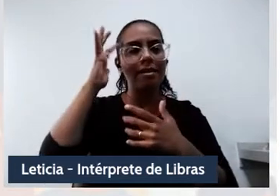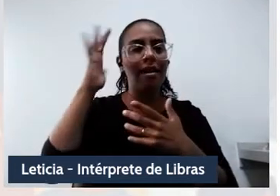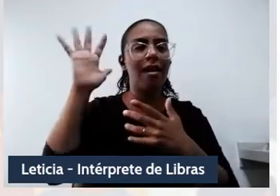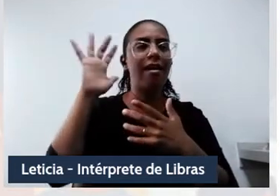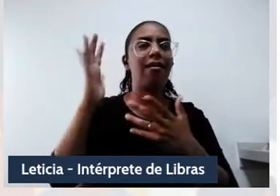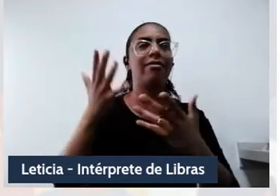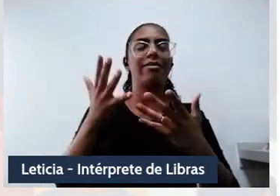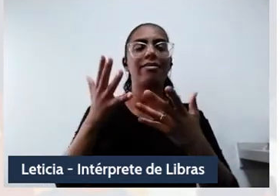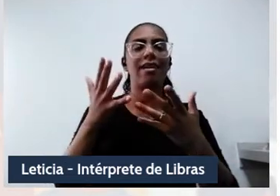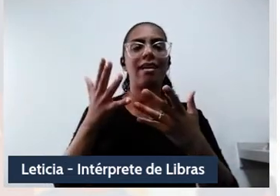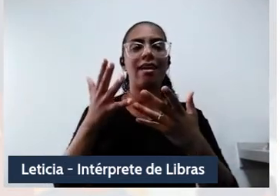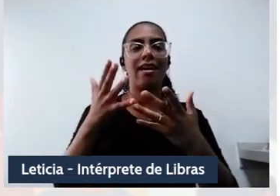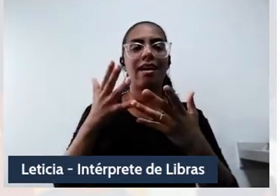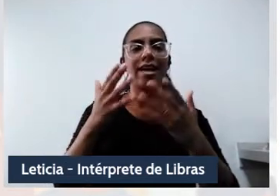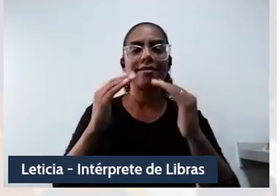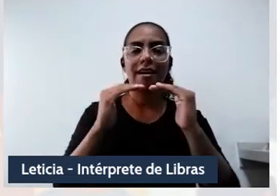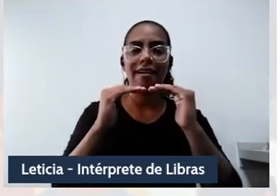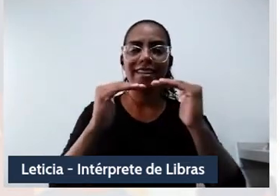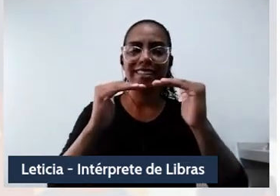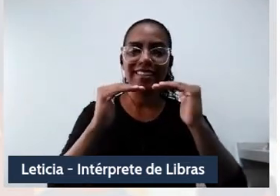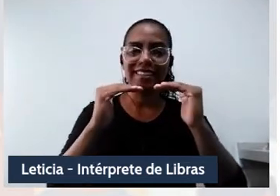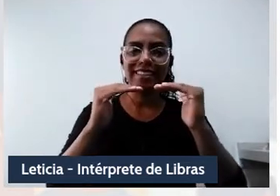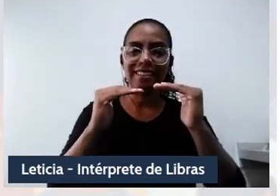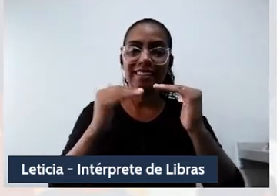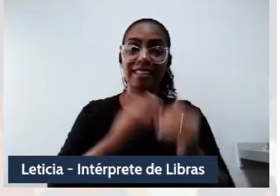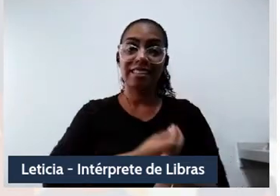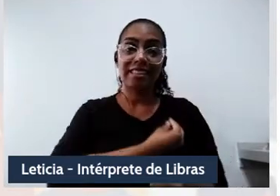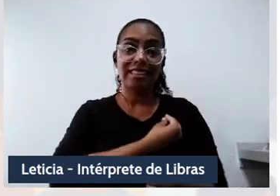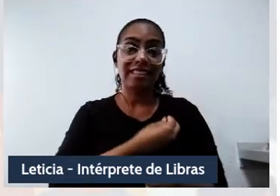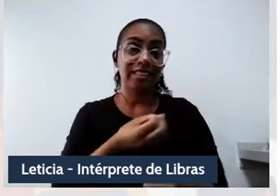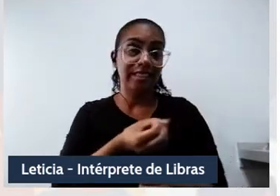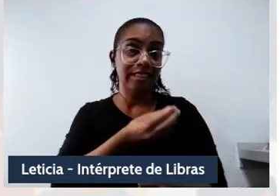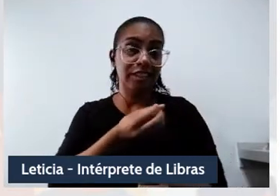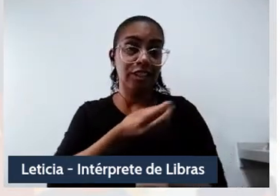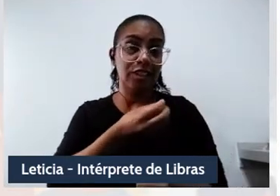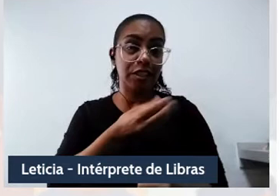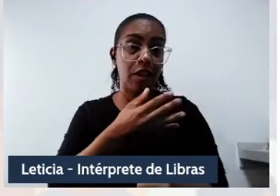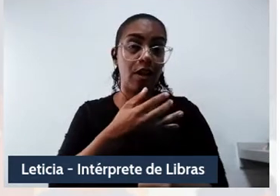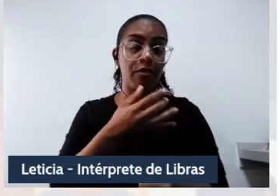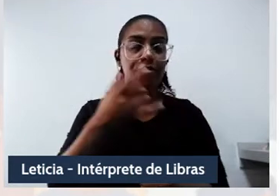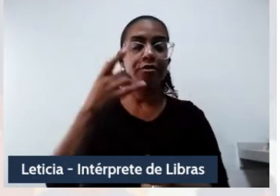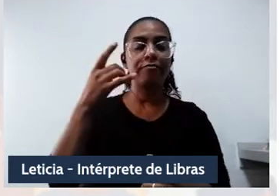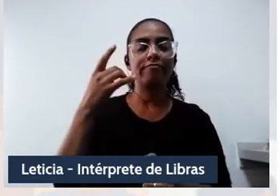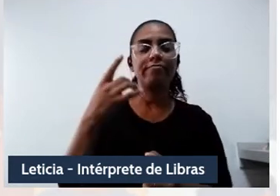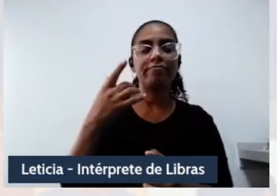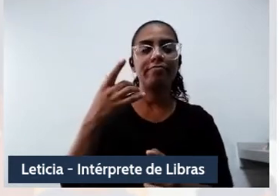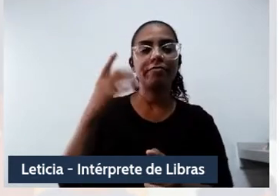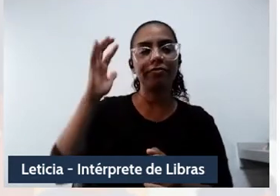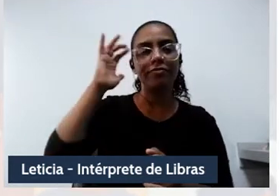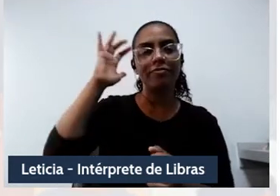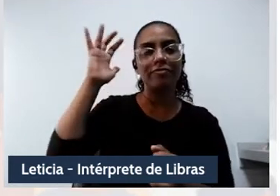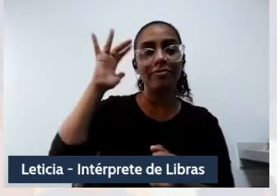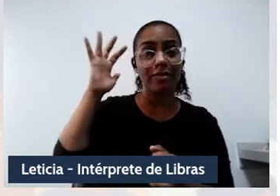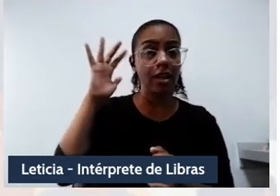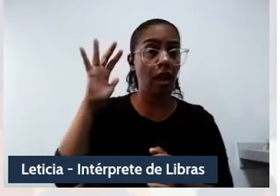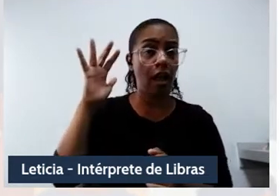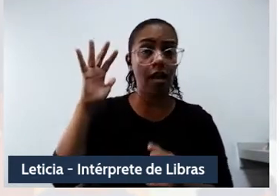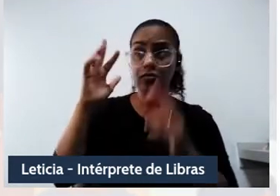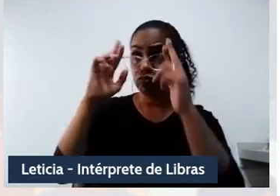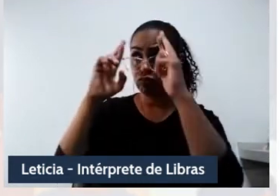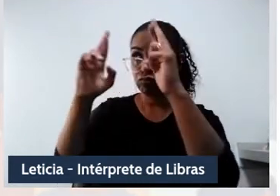impostas pela tecnologia moderna, permitindo ao pensamento a divergência e a